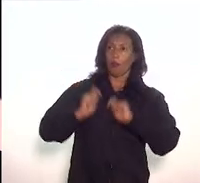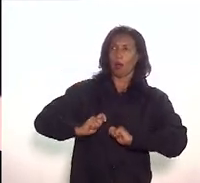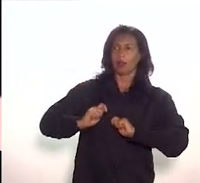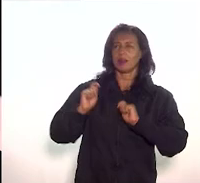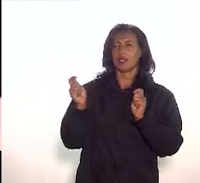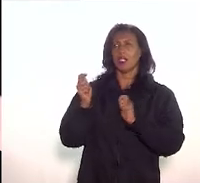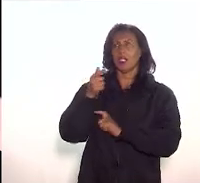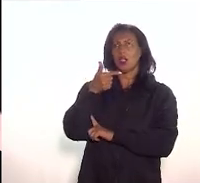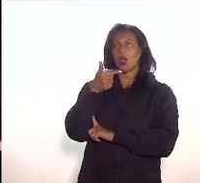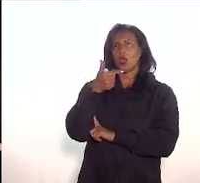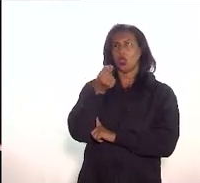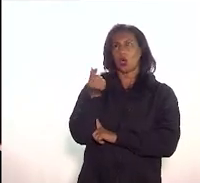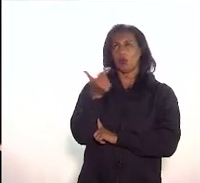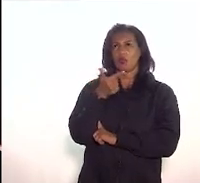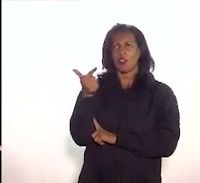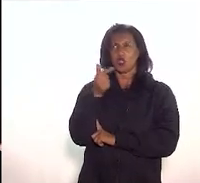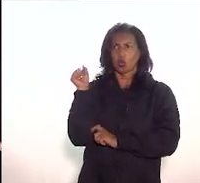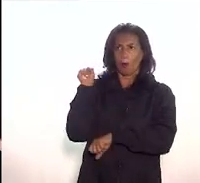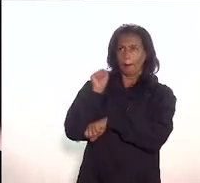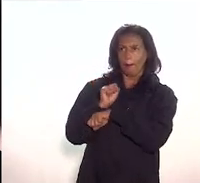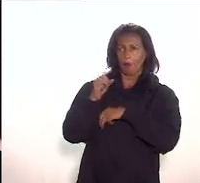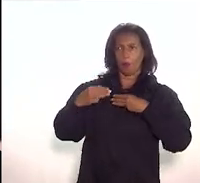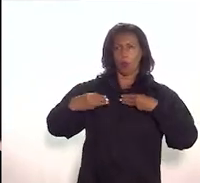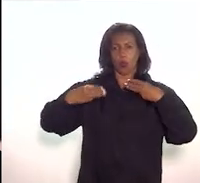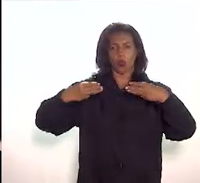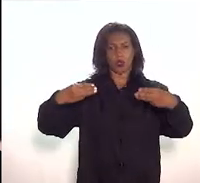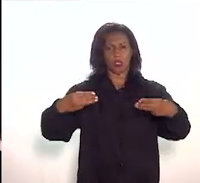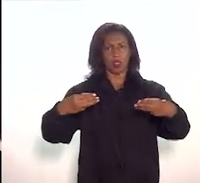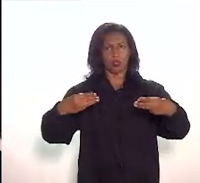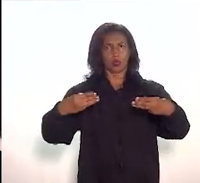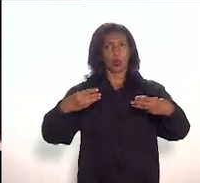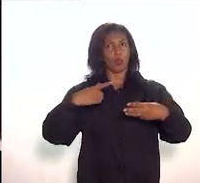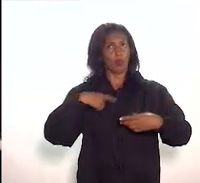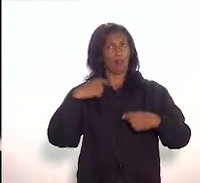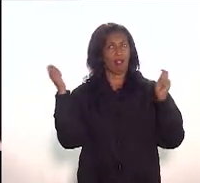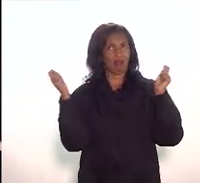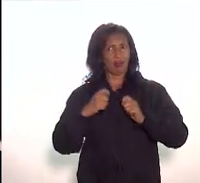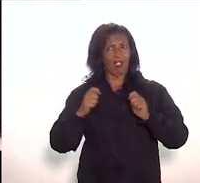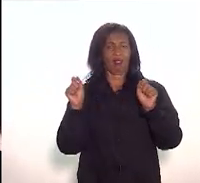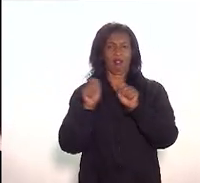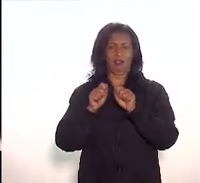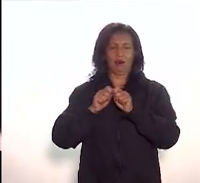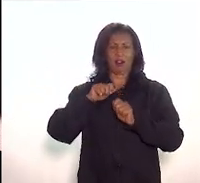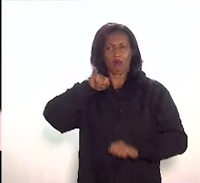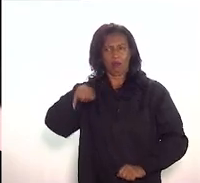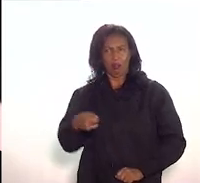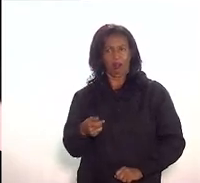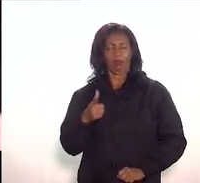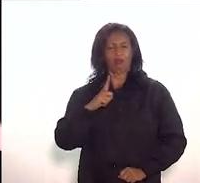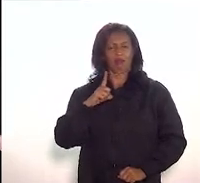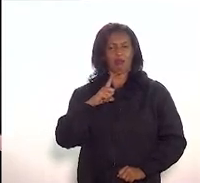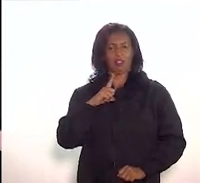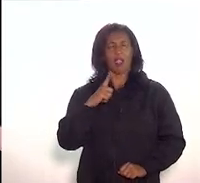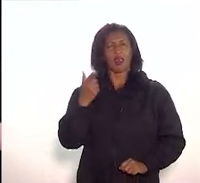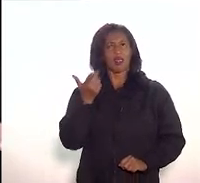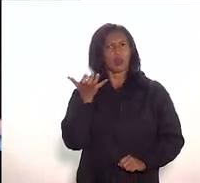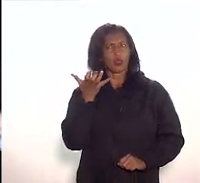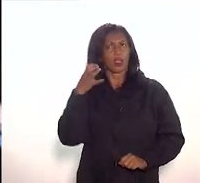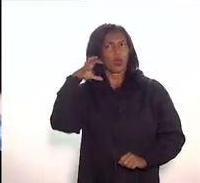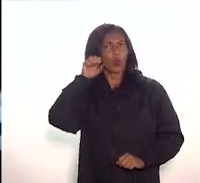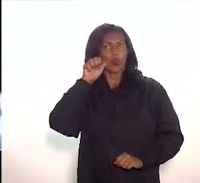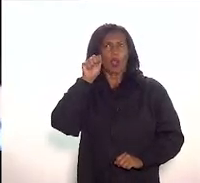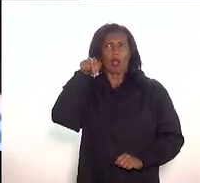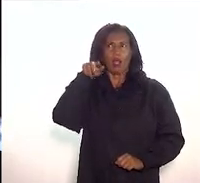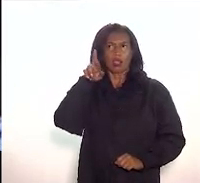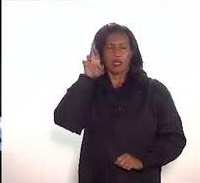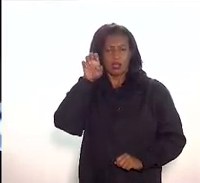2022 para o museu? Que possibilidades nós temos? E aí, eu gostaria novamente de fazer pôr um pouco a fala do André na